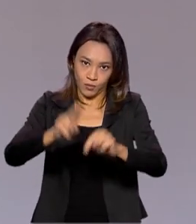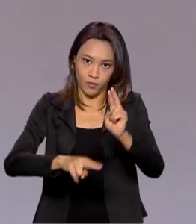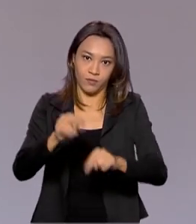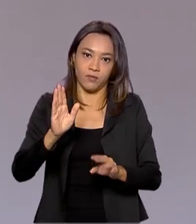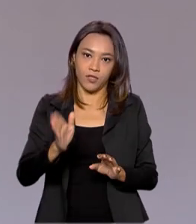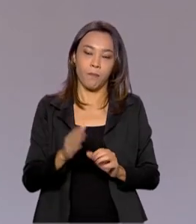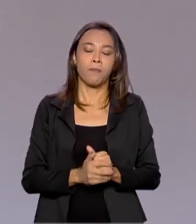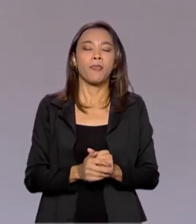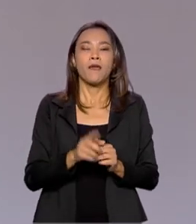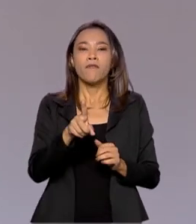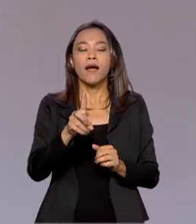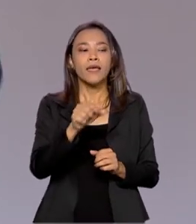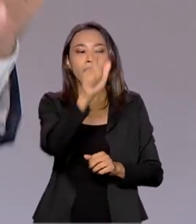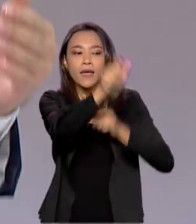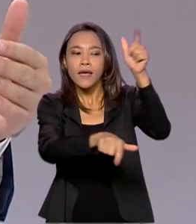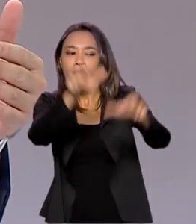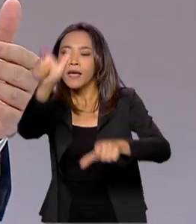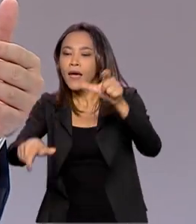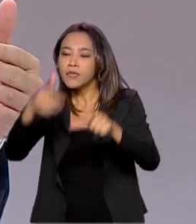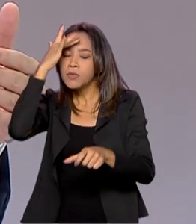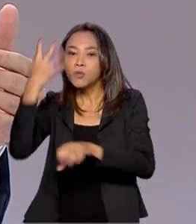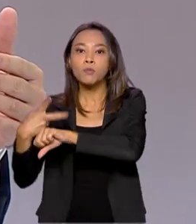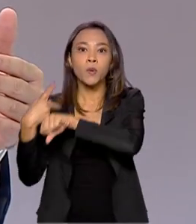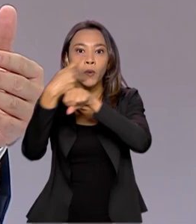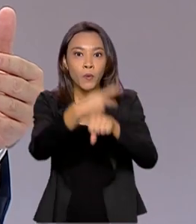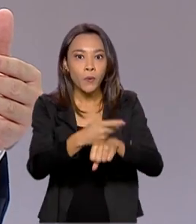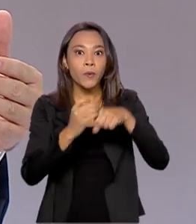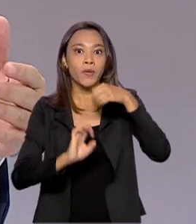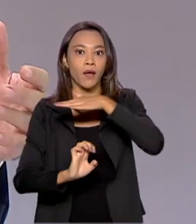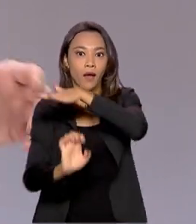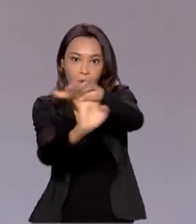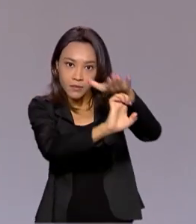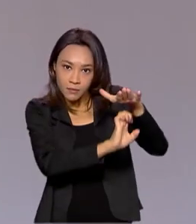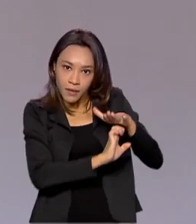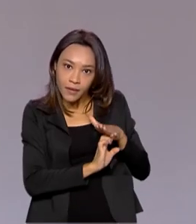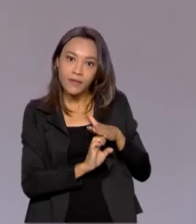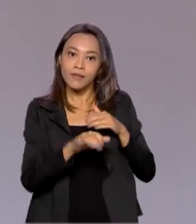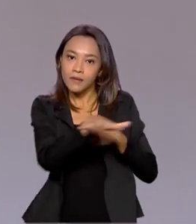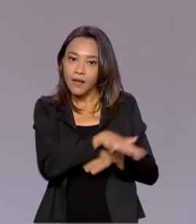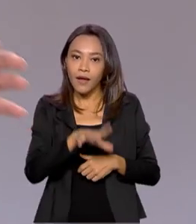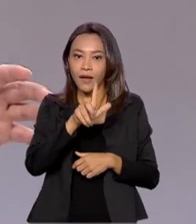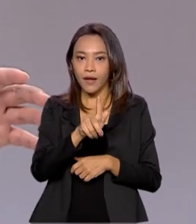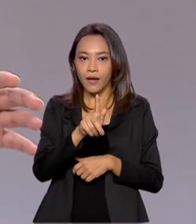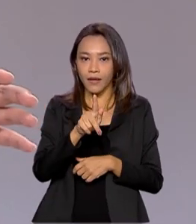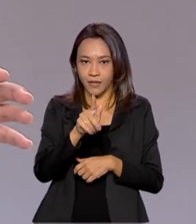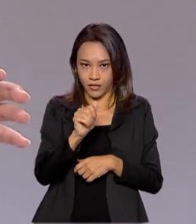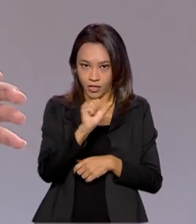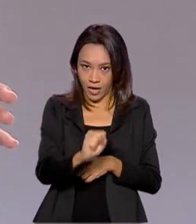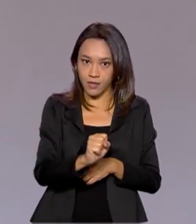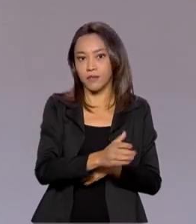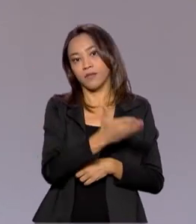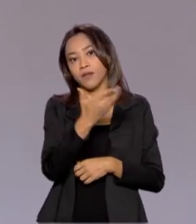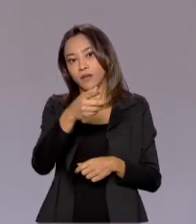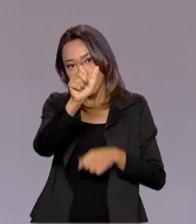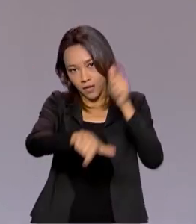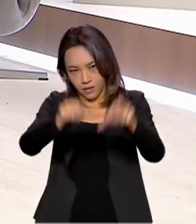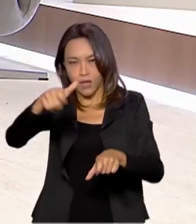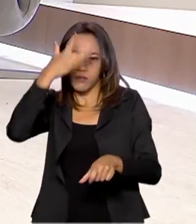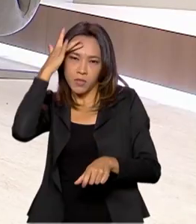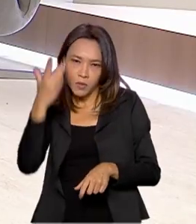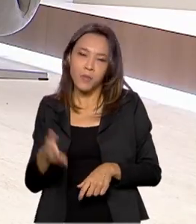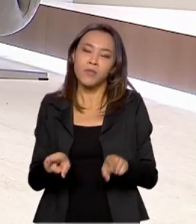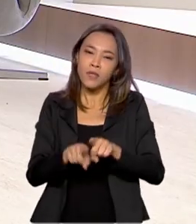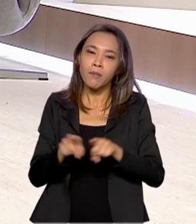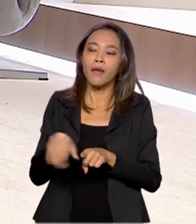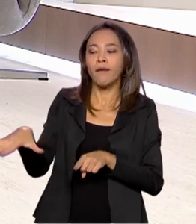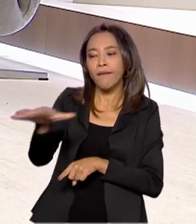que os consumidores busquem fornecedores no mercado de gás natural, tanto a indústria quanto o consumidor residencial, eu, a